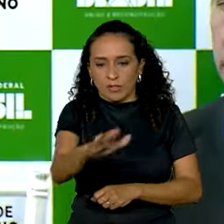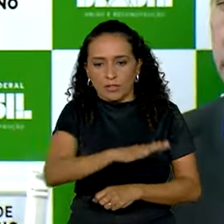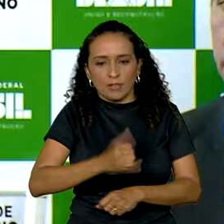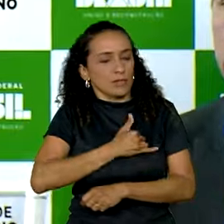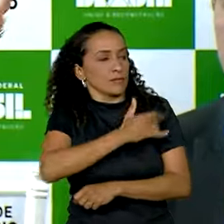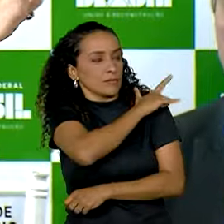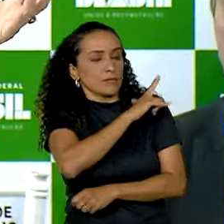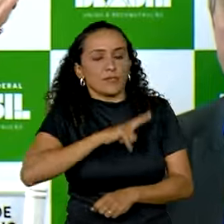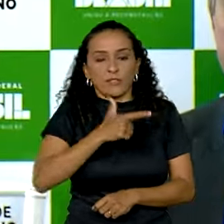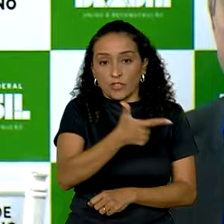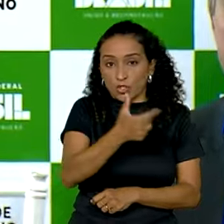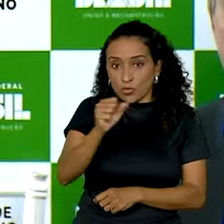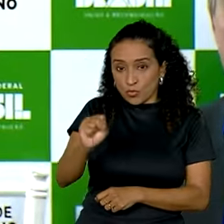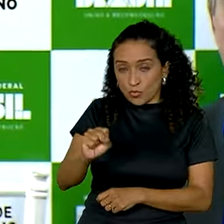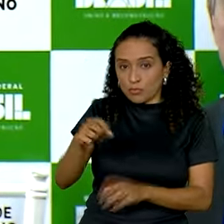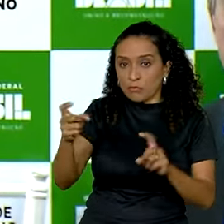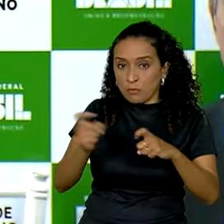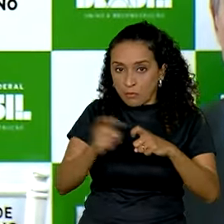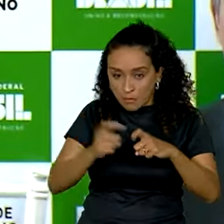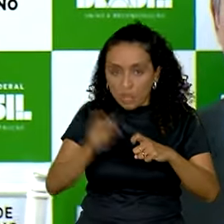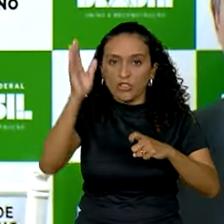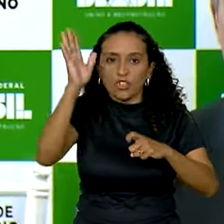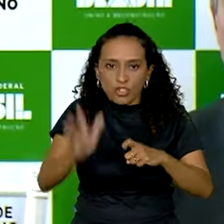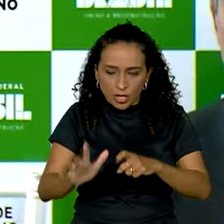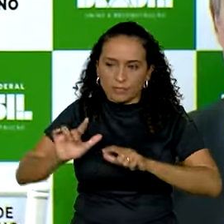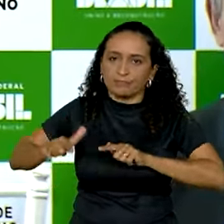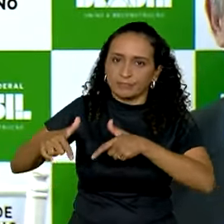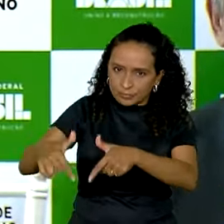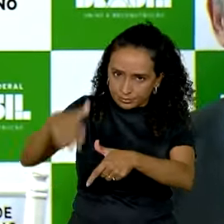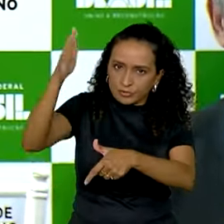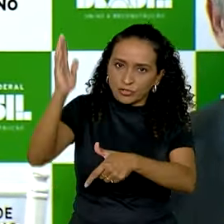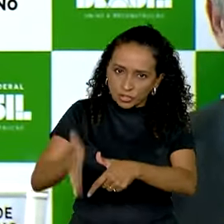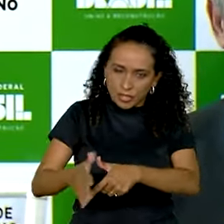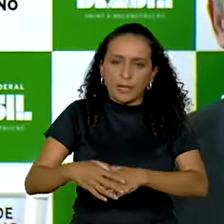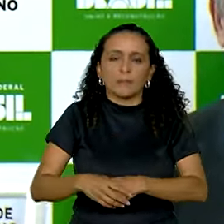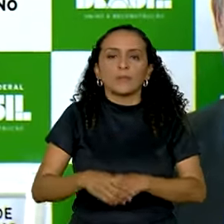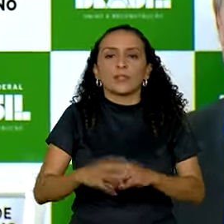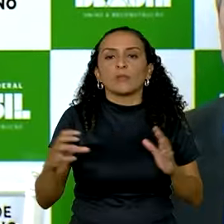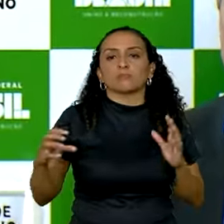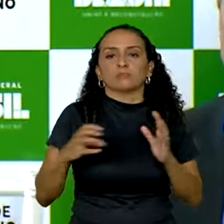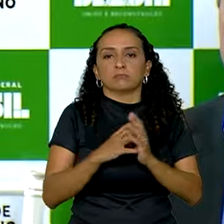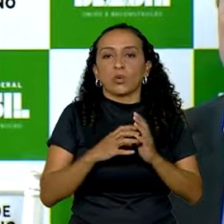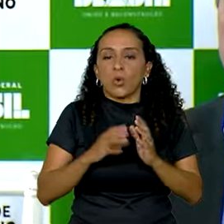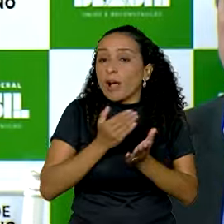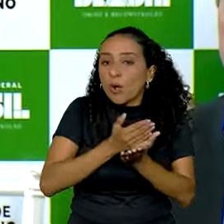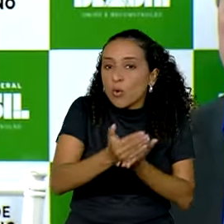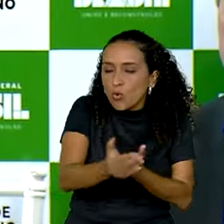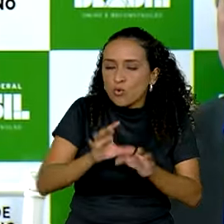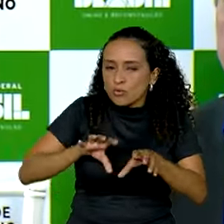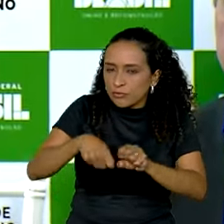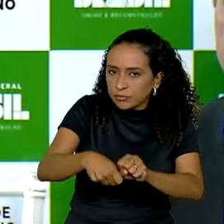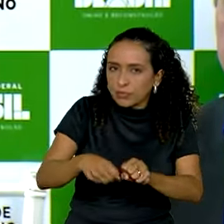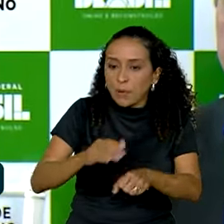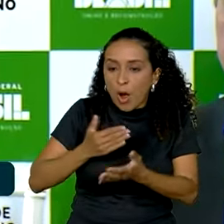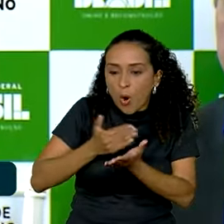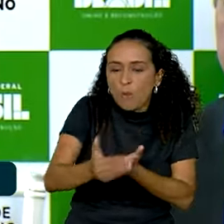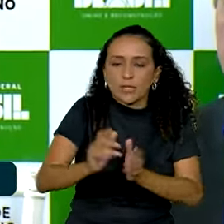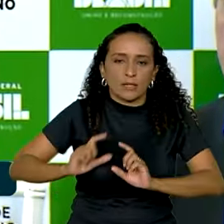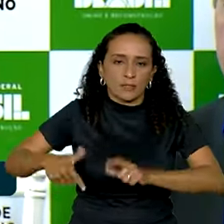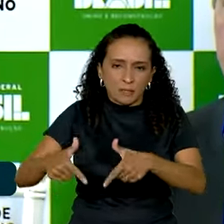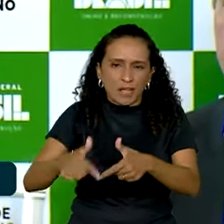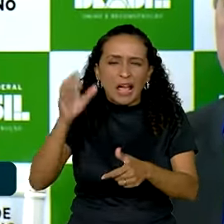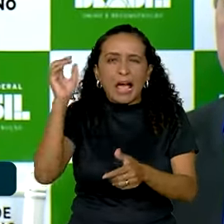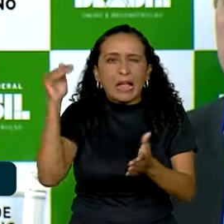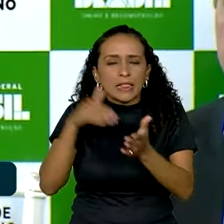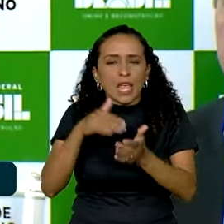médicos que estão já alocados, alguns em curso de formação para começarem a atuar e até o